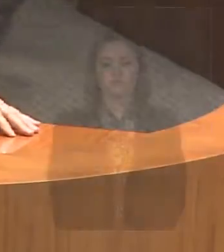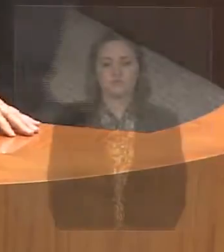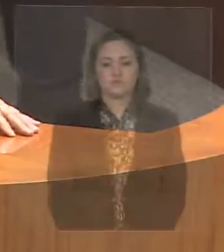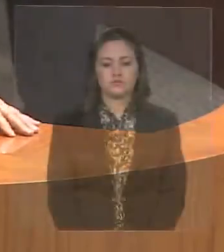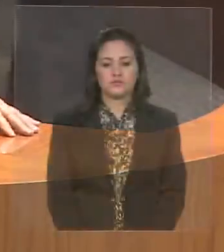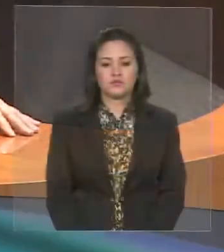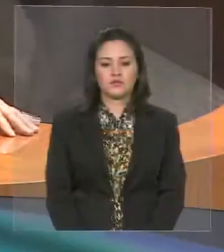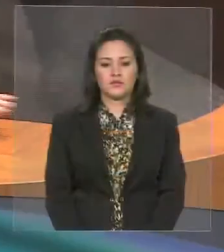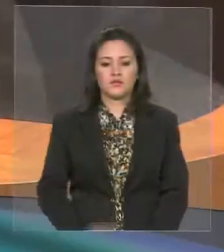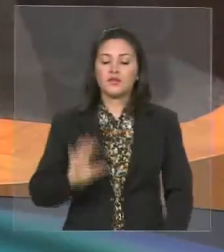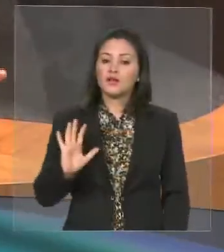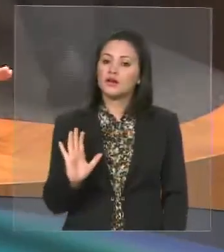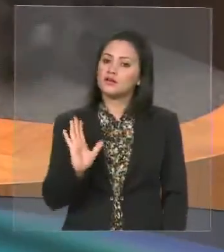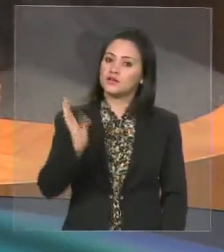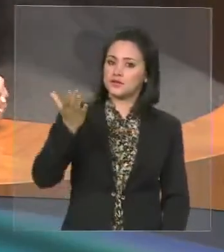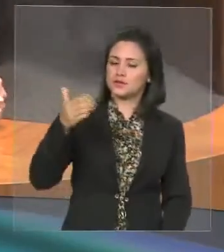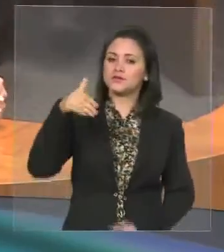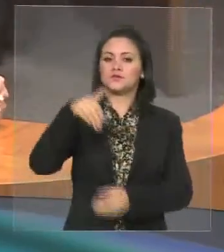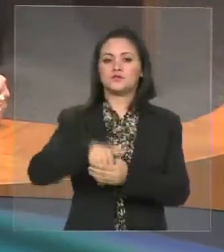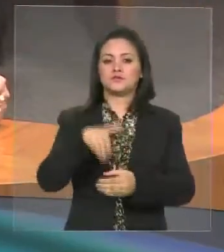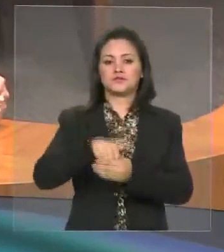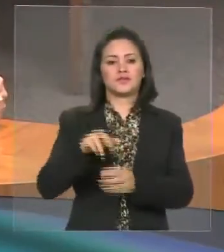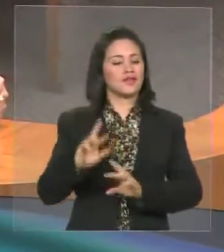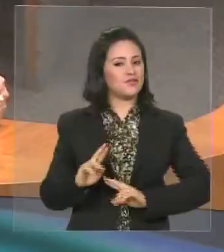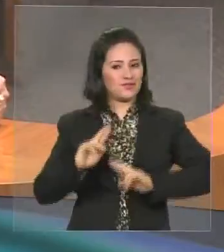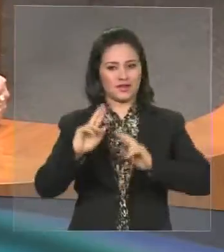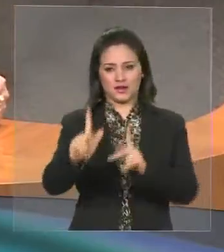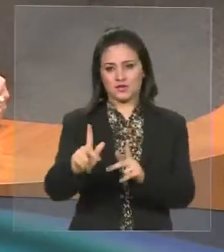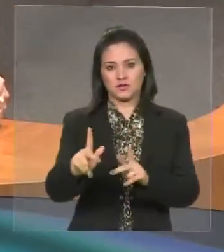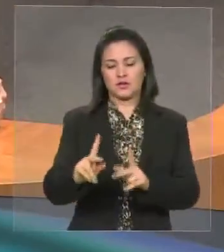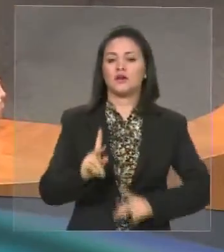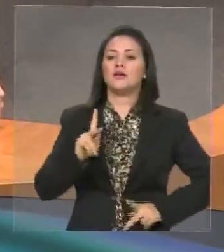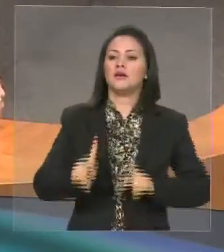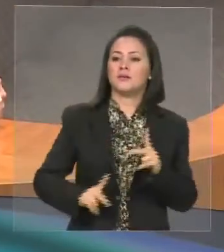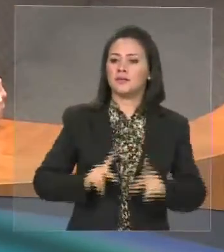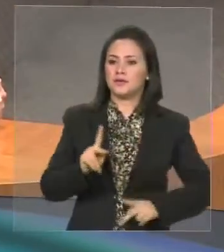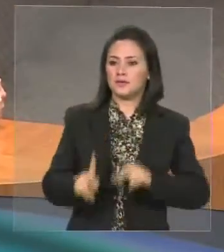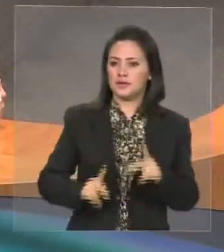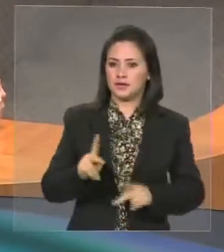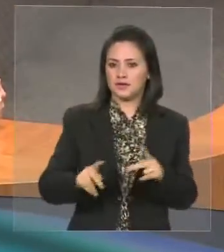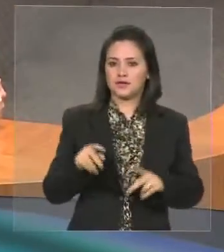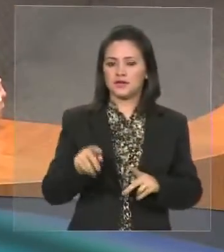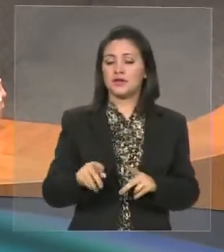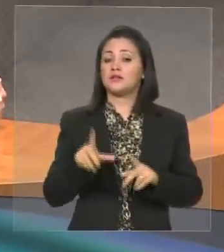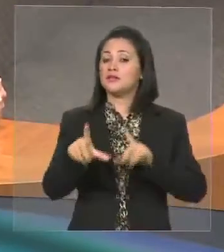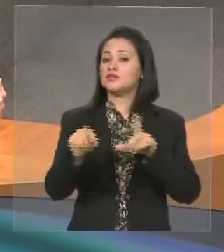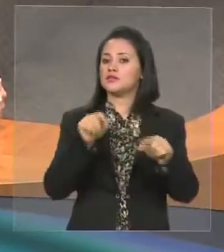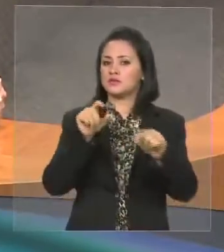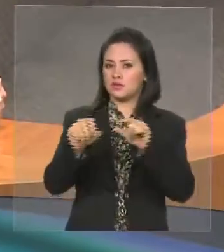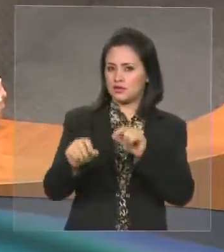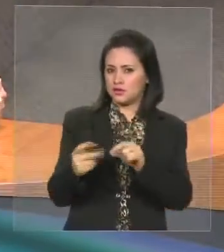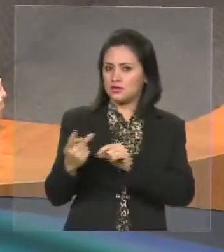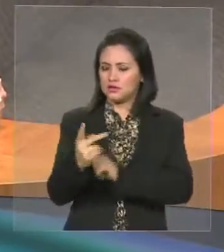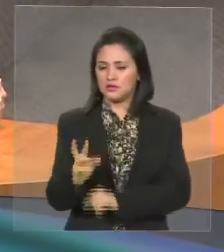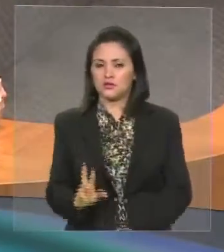onde o povo escolheu os seus representantes